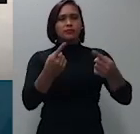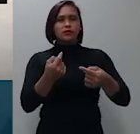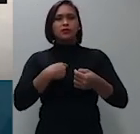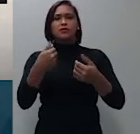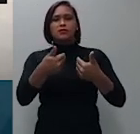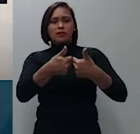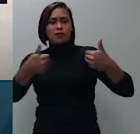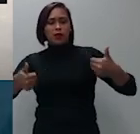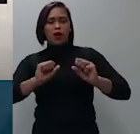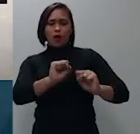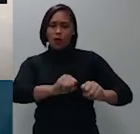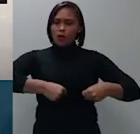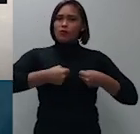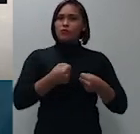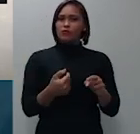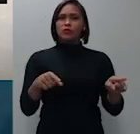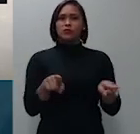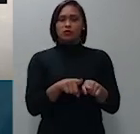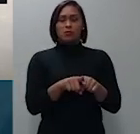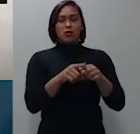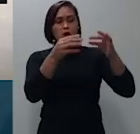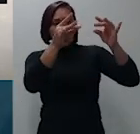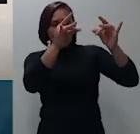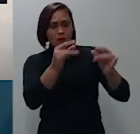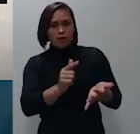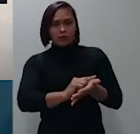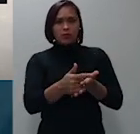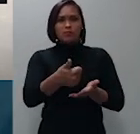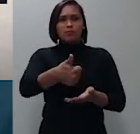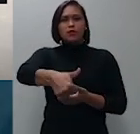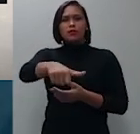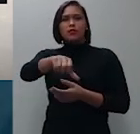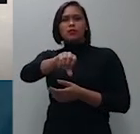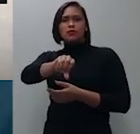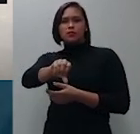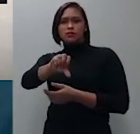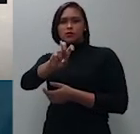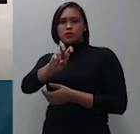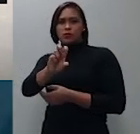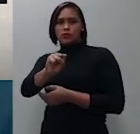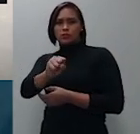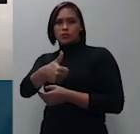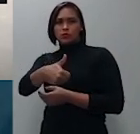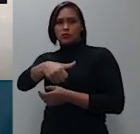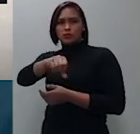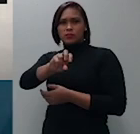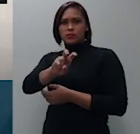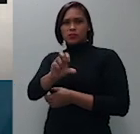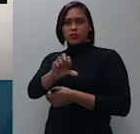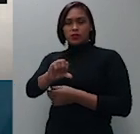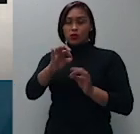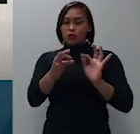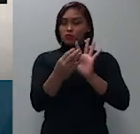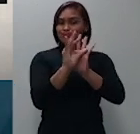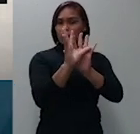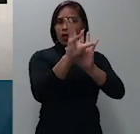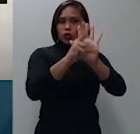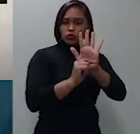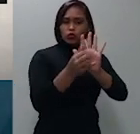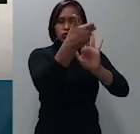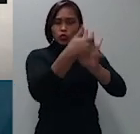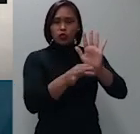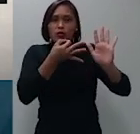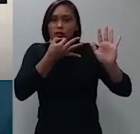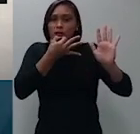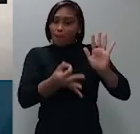transação conforme folhas 1958 e 1959 diante disso e da opinião favorável emitida pelo